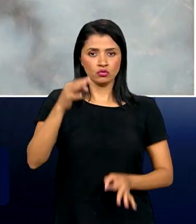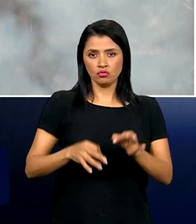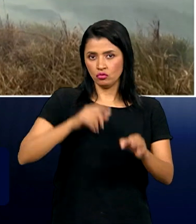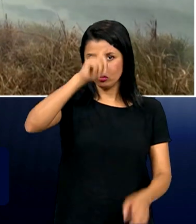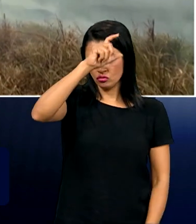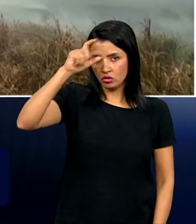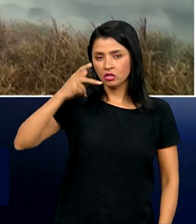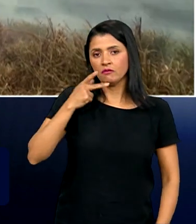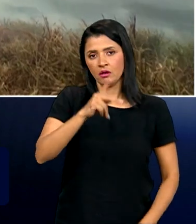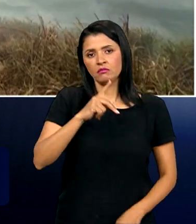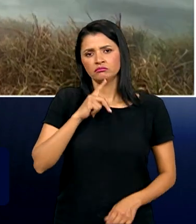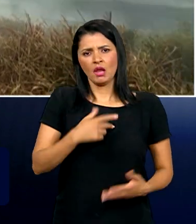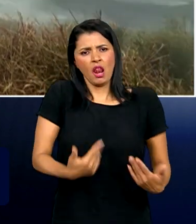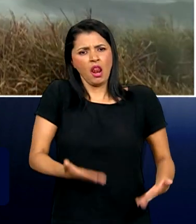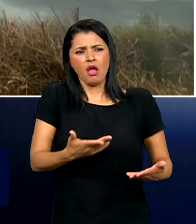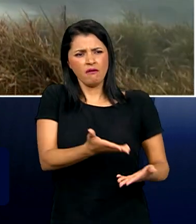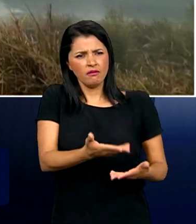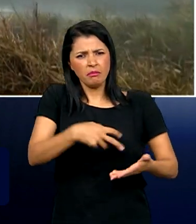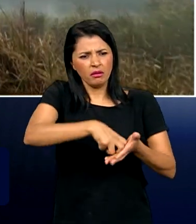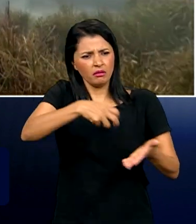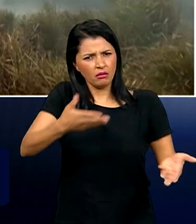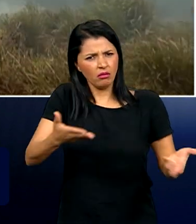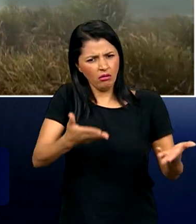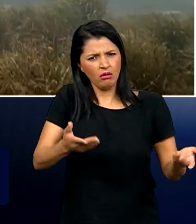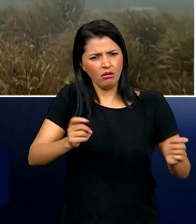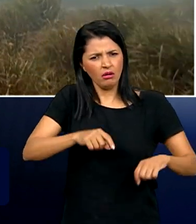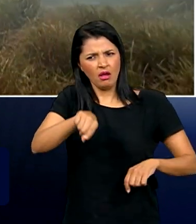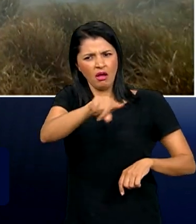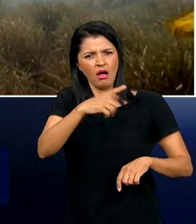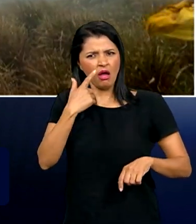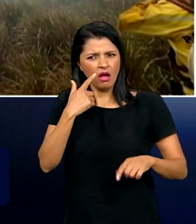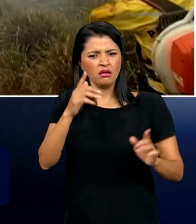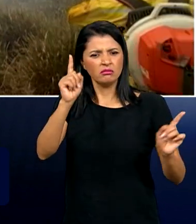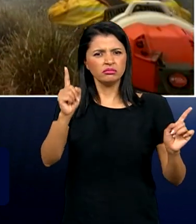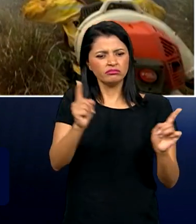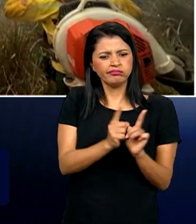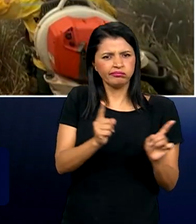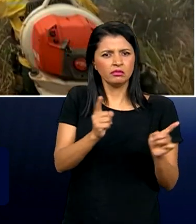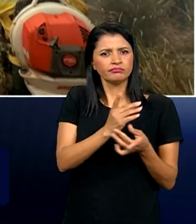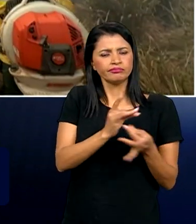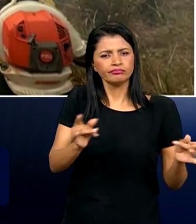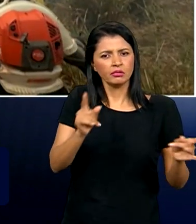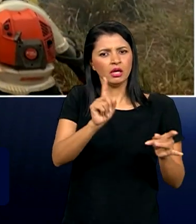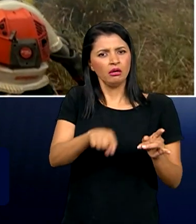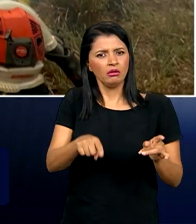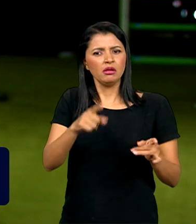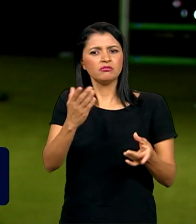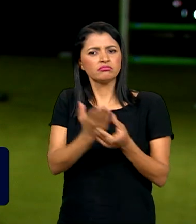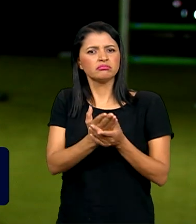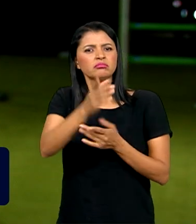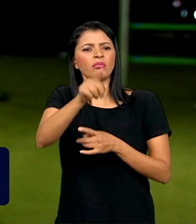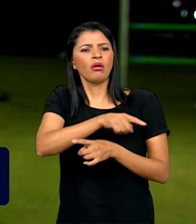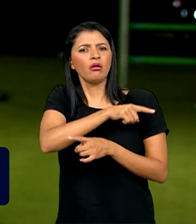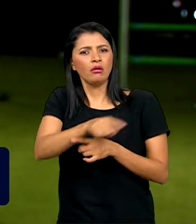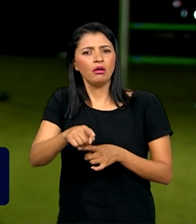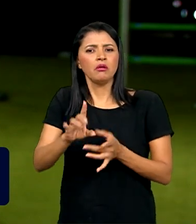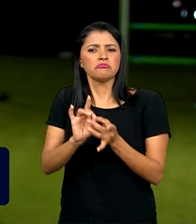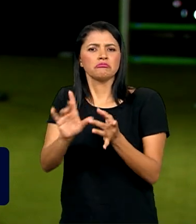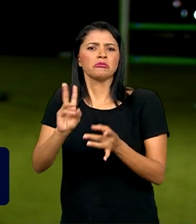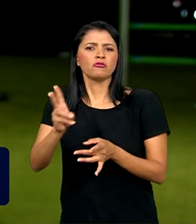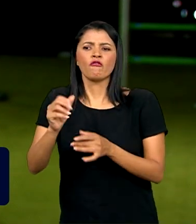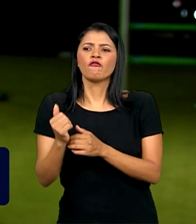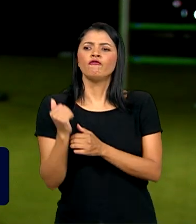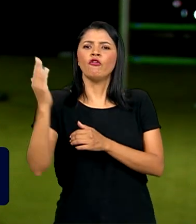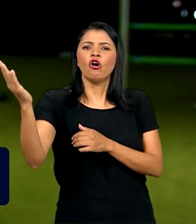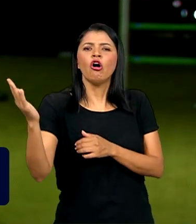considera leves essas penas atuais e diz que elas permitem a prescrição dos crimes, a suspensão dos processos e a liberdade condicional.